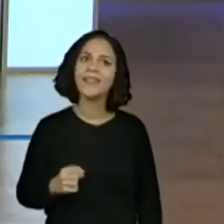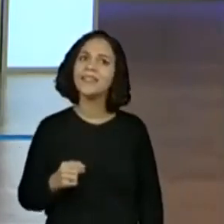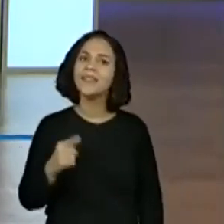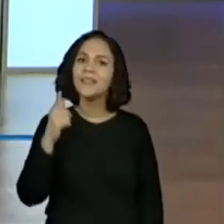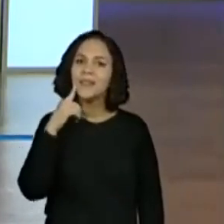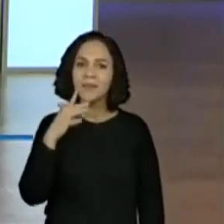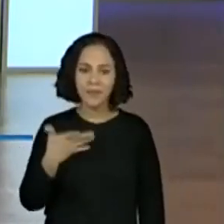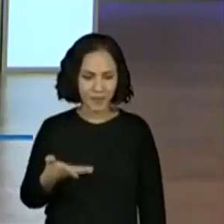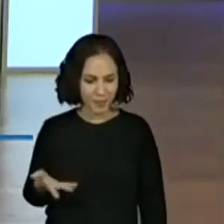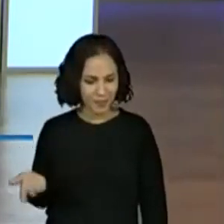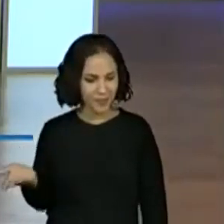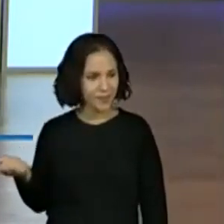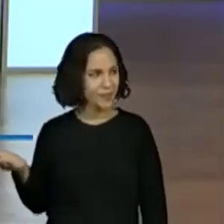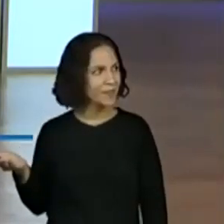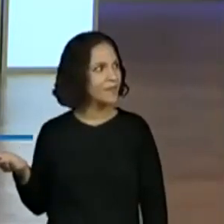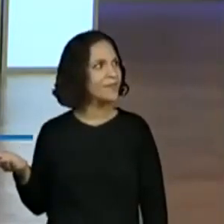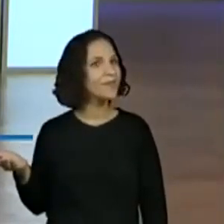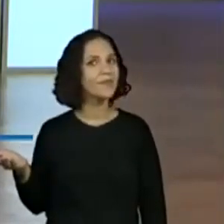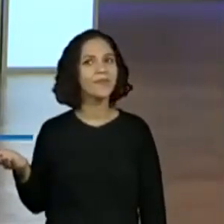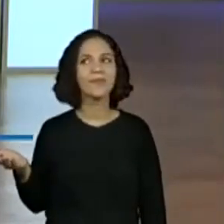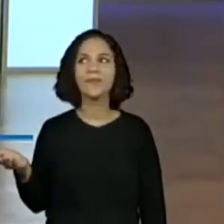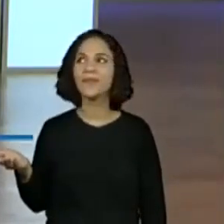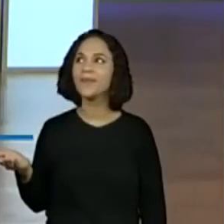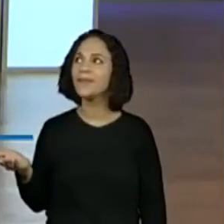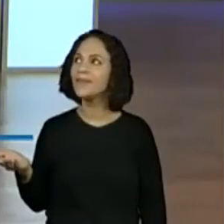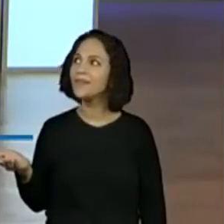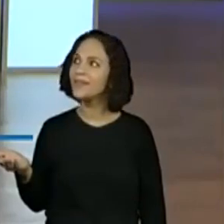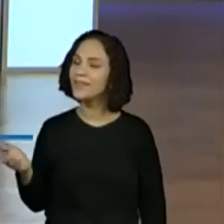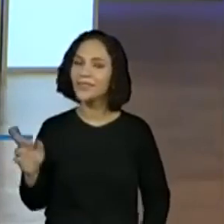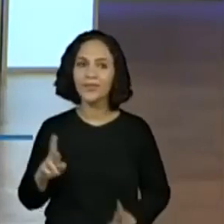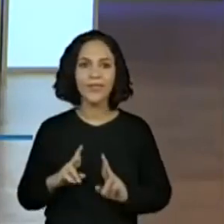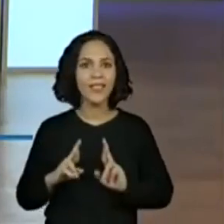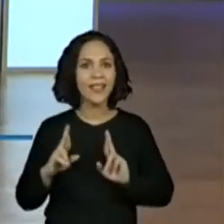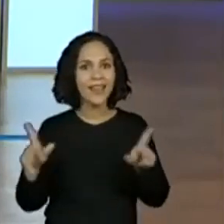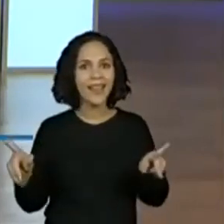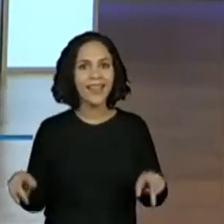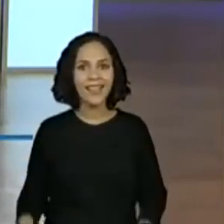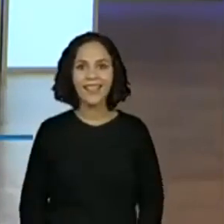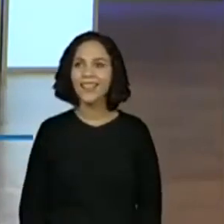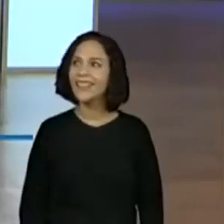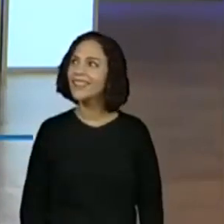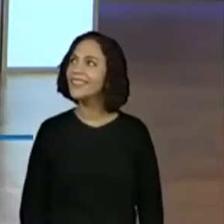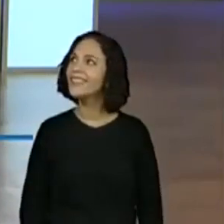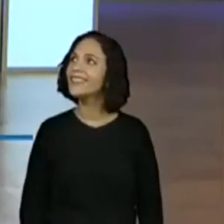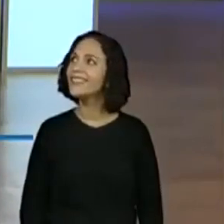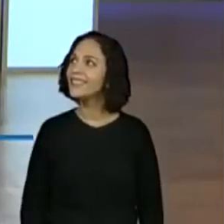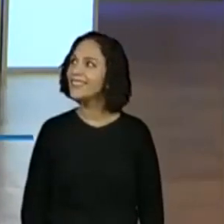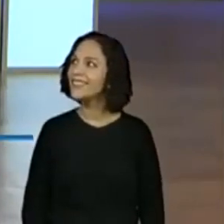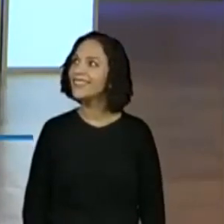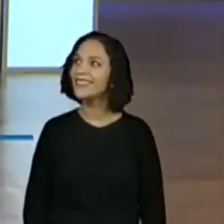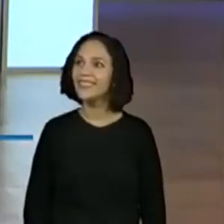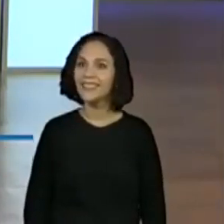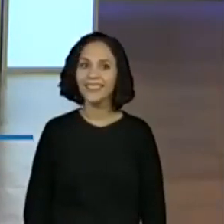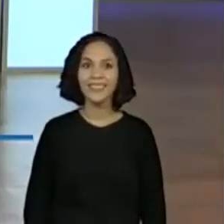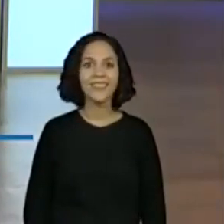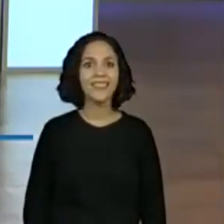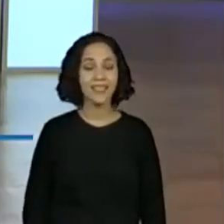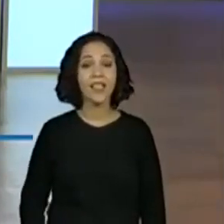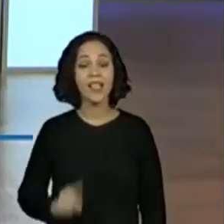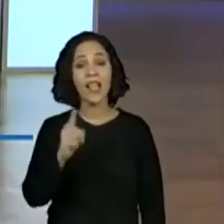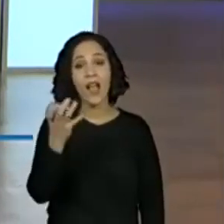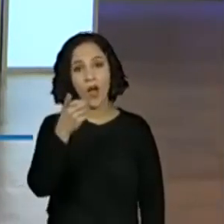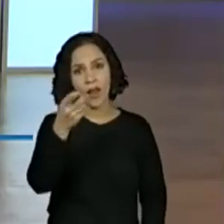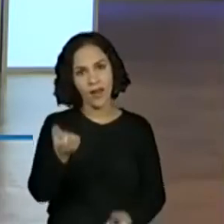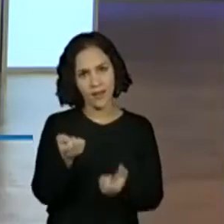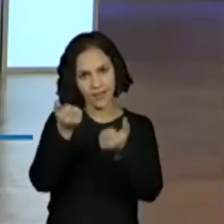um esquema bem diferente. E eu quero saber se vocês conseguem me